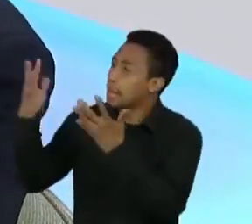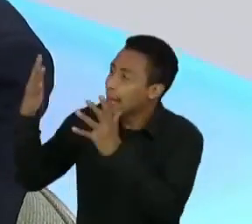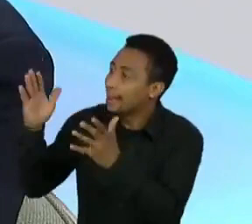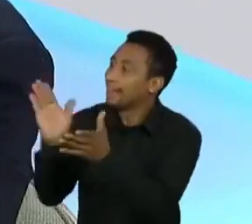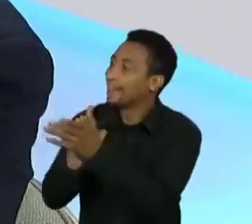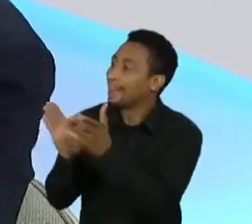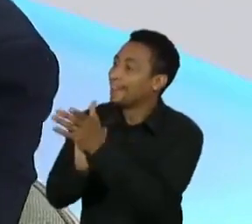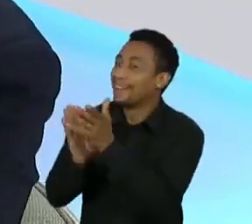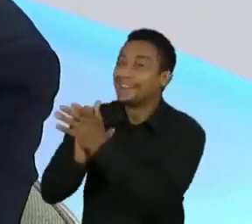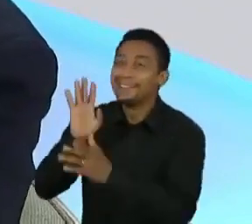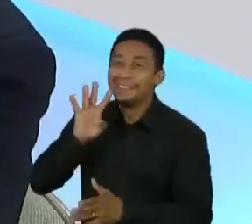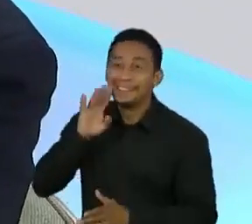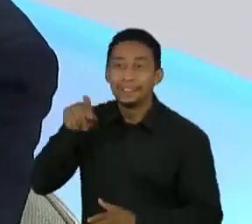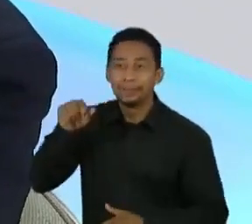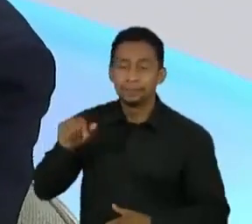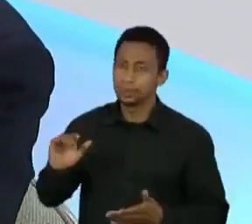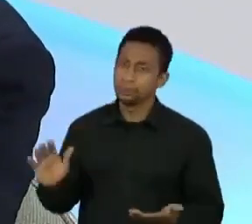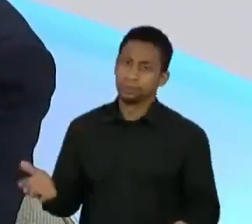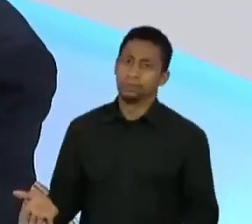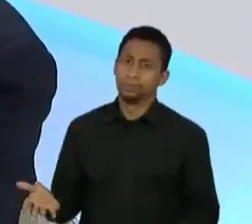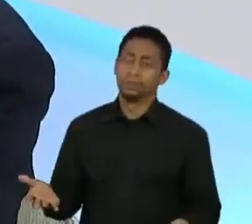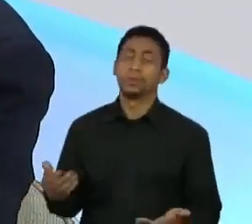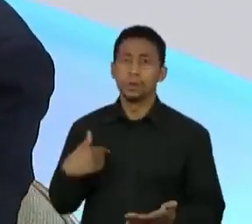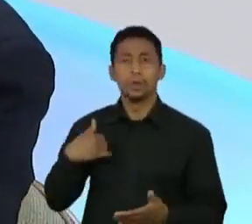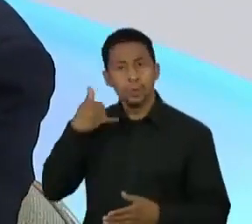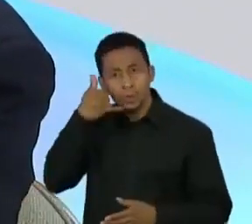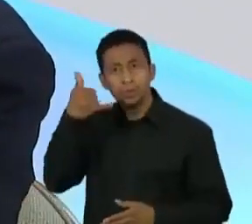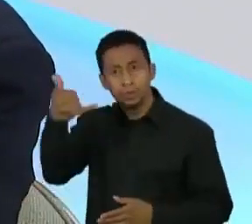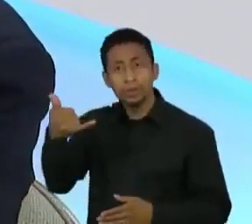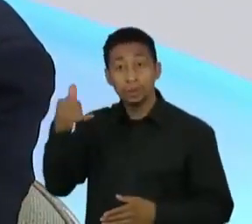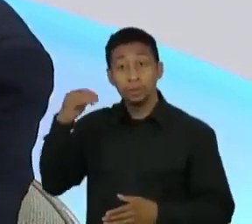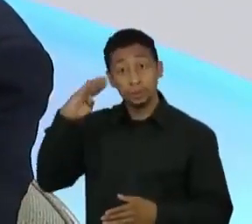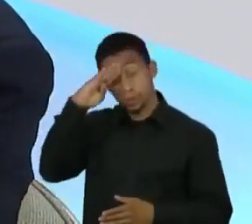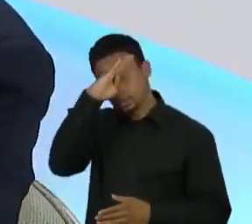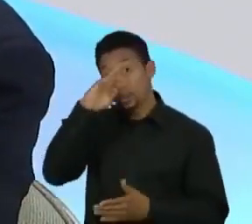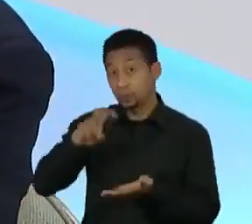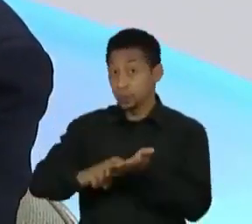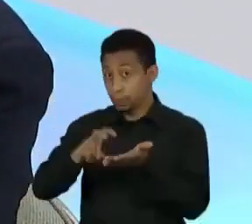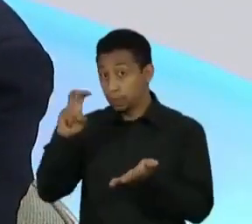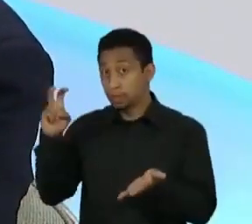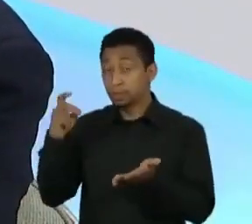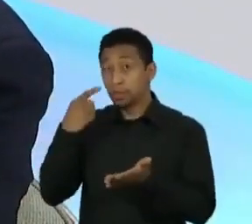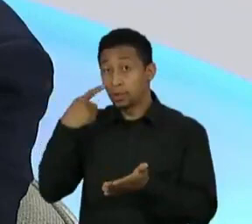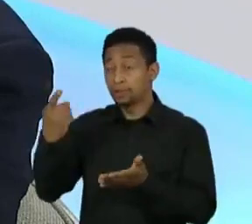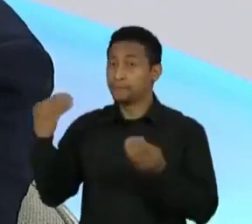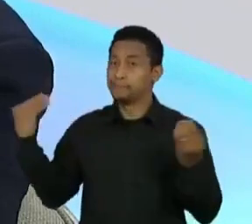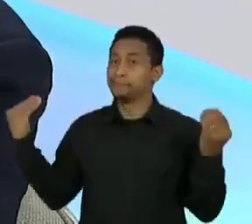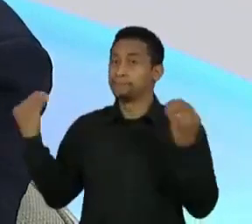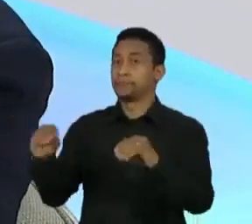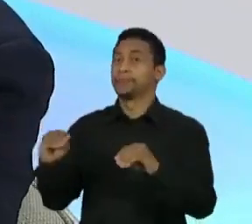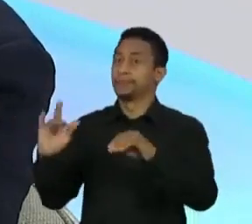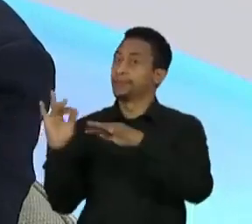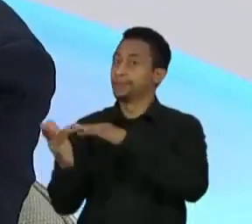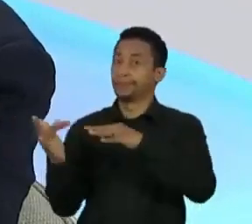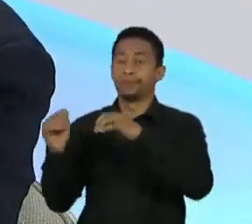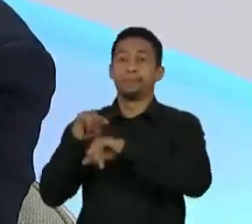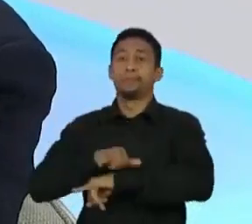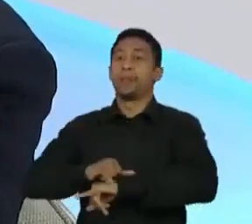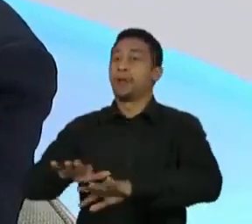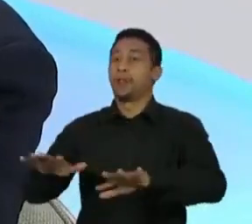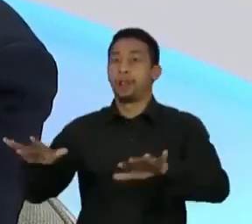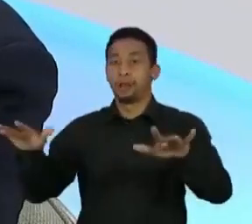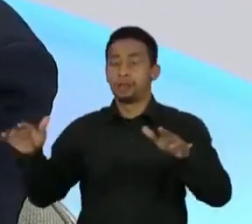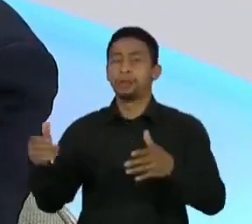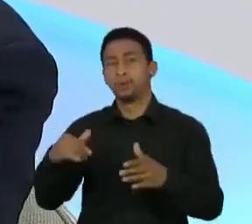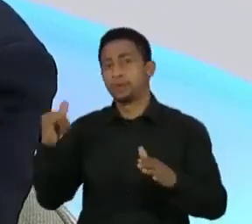Tanto que, até devo dizer, eu liguei ao presidente Bolsonaro logo de manhã, quando vi aquela coisa, né? Eu liguei para ele